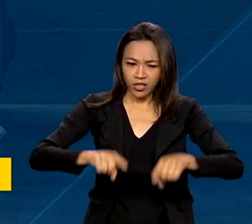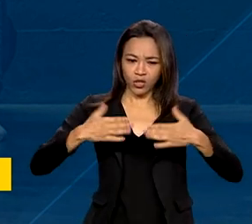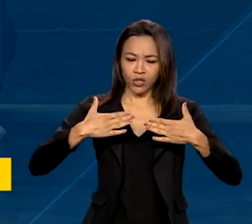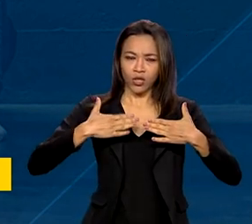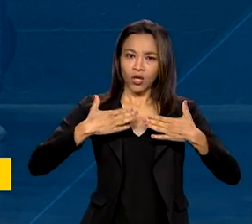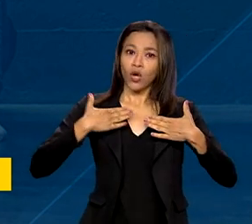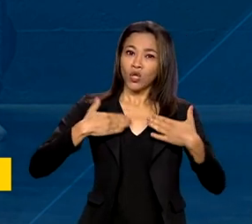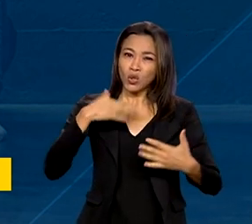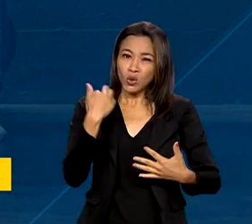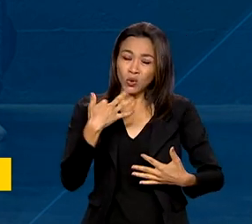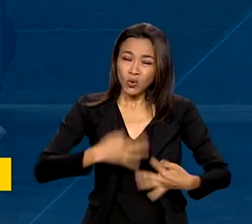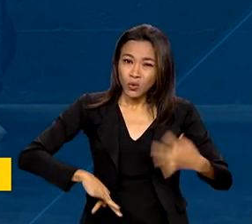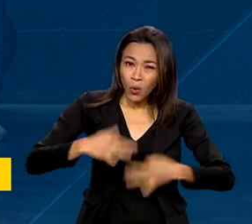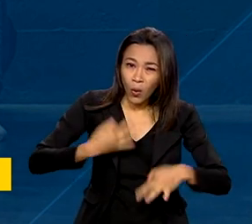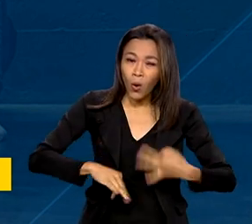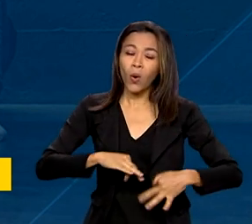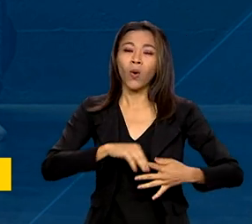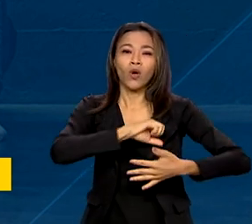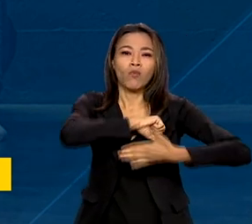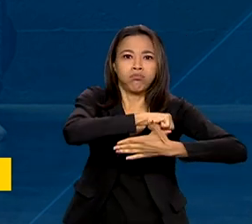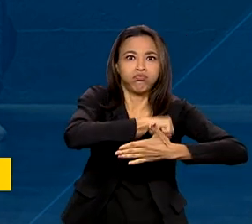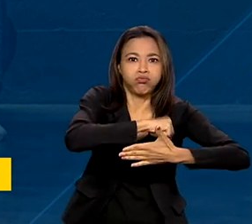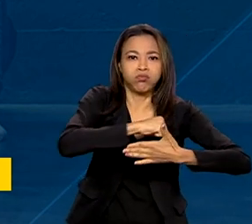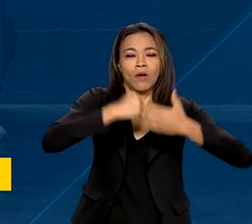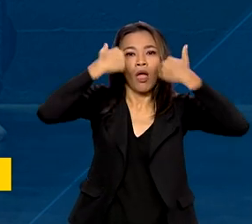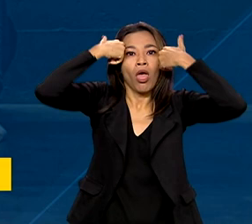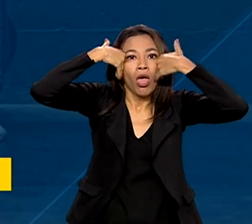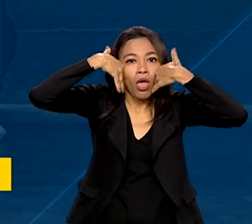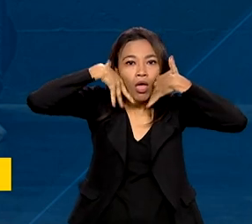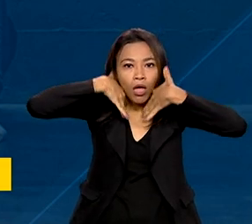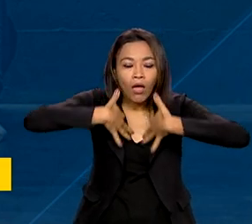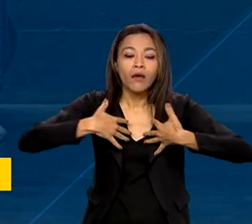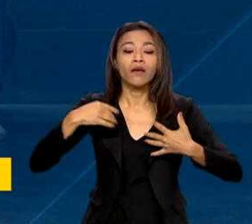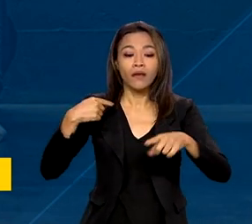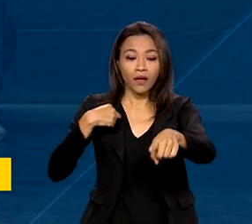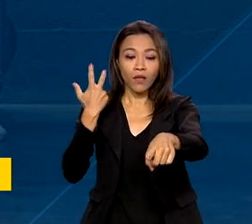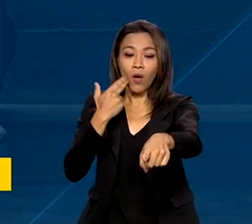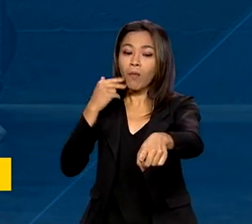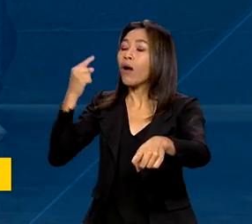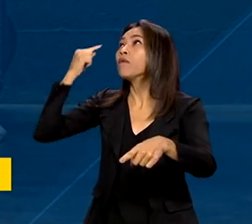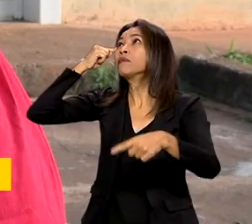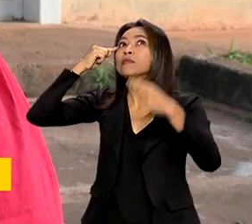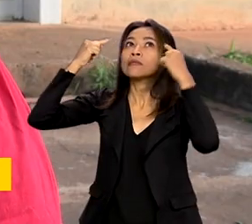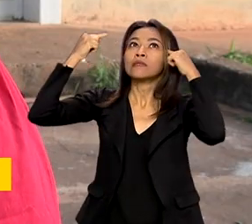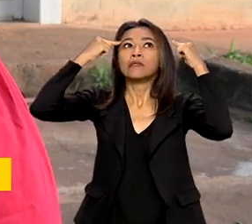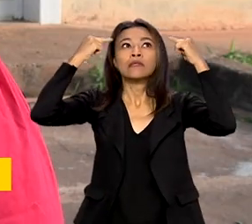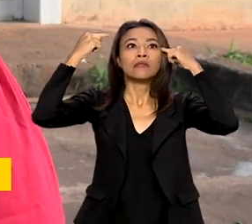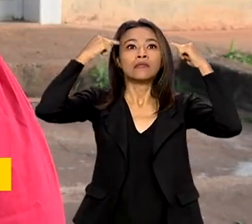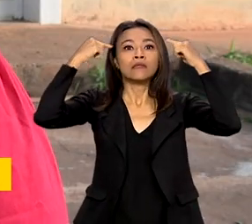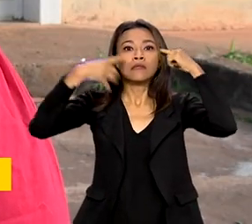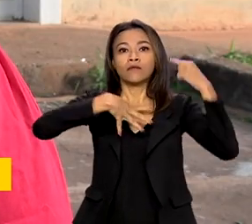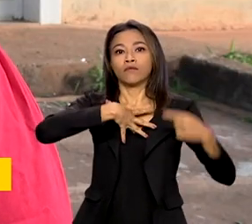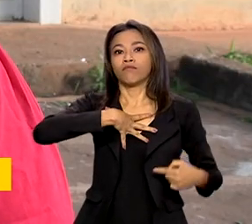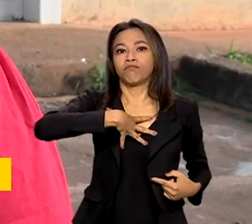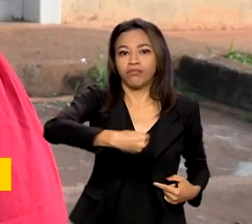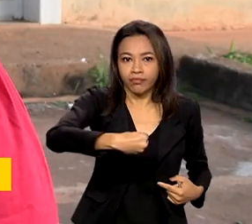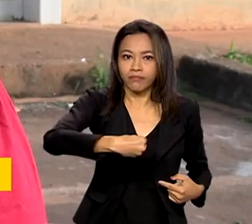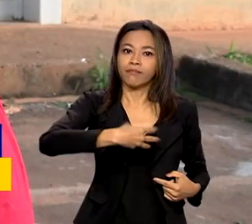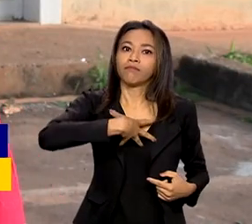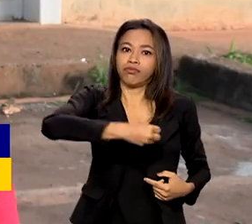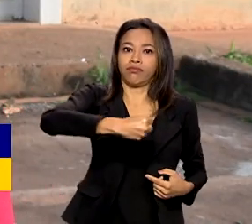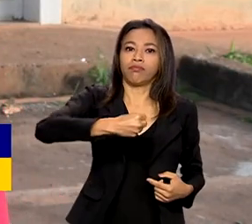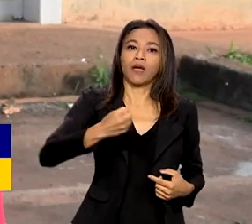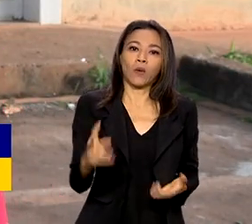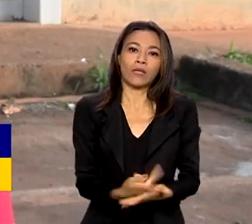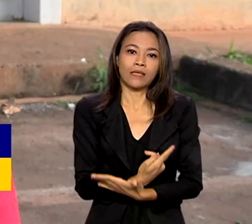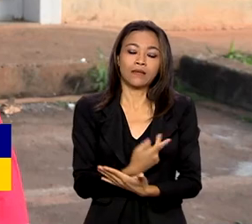taquicardia e sudorese. E é comum terem pensamentos suicidas recorrentes. O isolamento é bem importante, né?